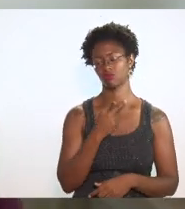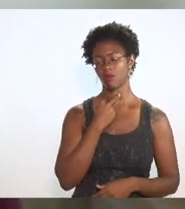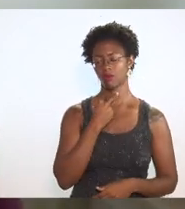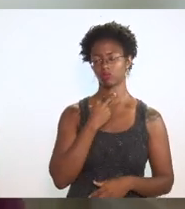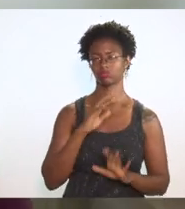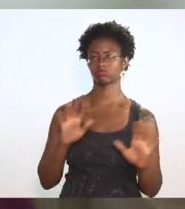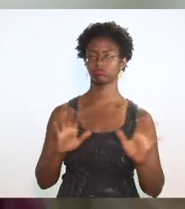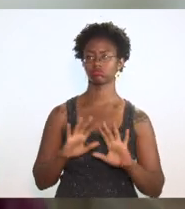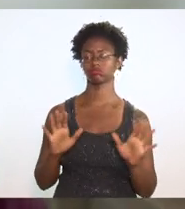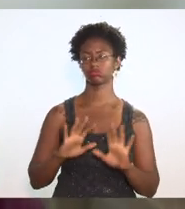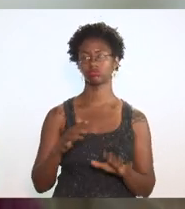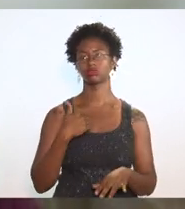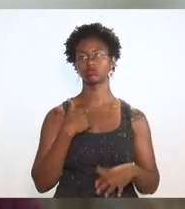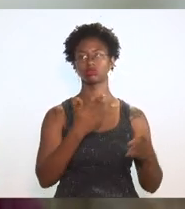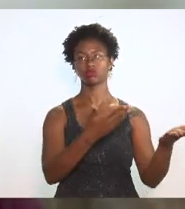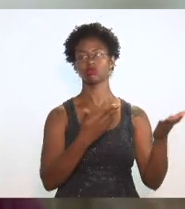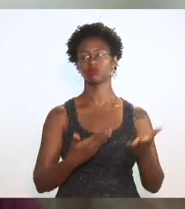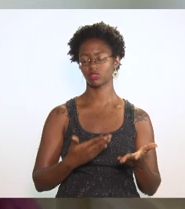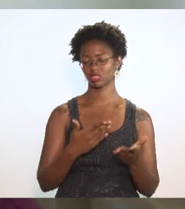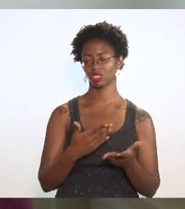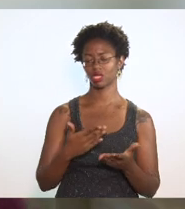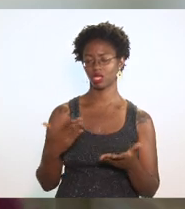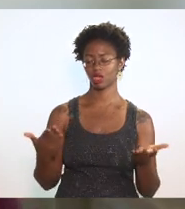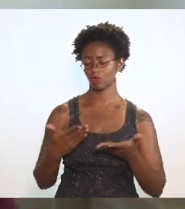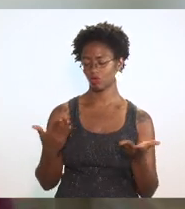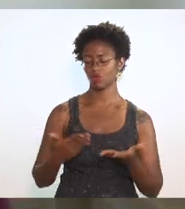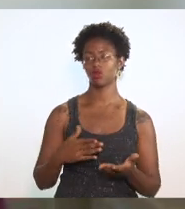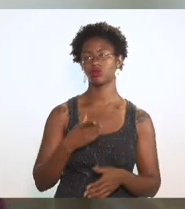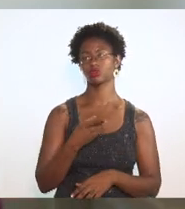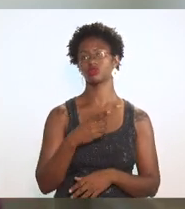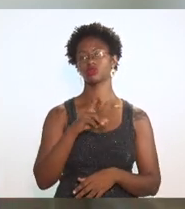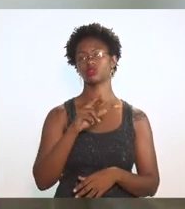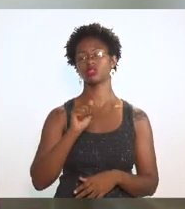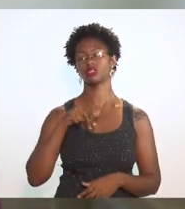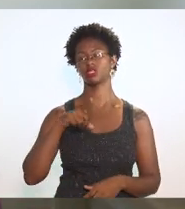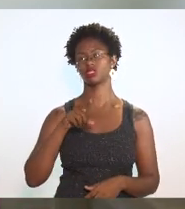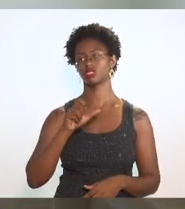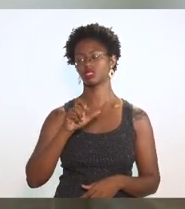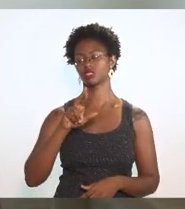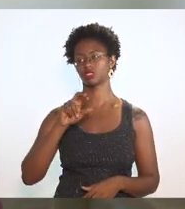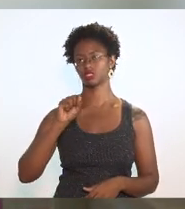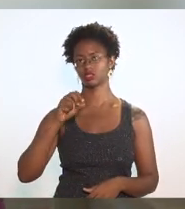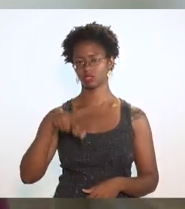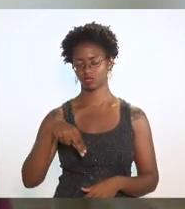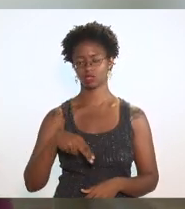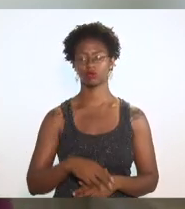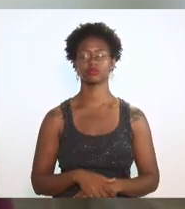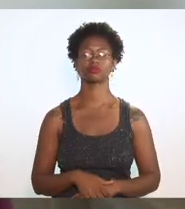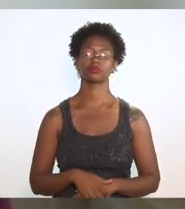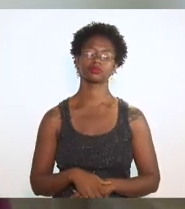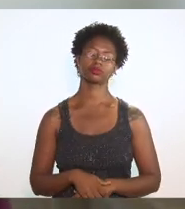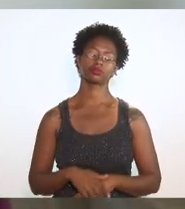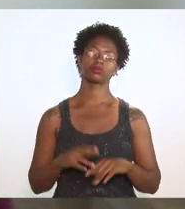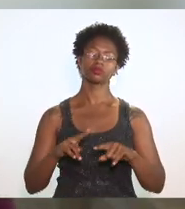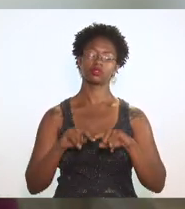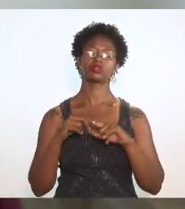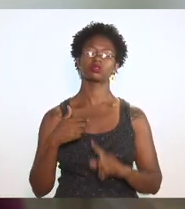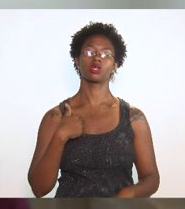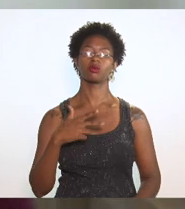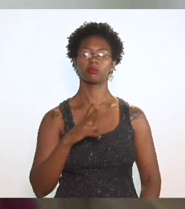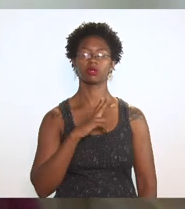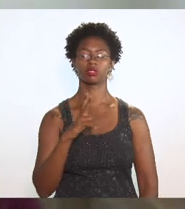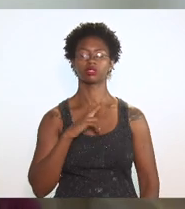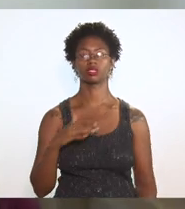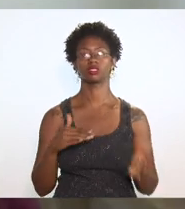e aí eu vou chamar depois logo agora o doutor Anderson Montese porque eu particularmente